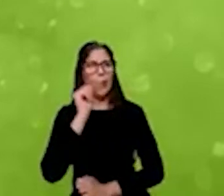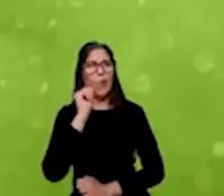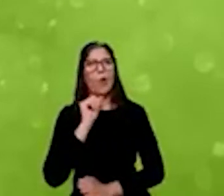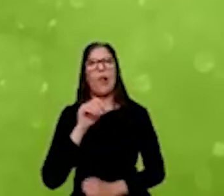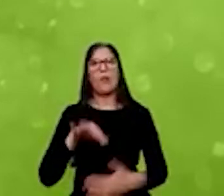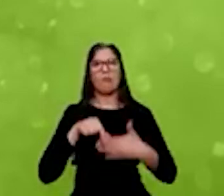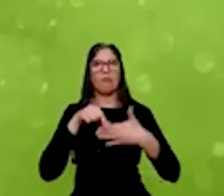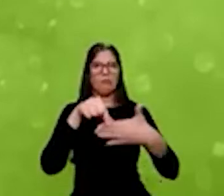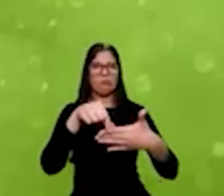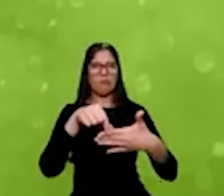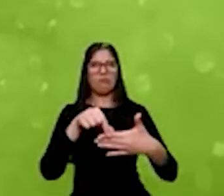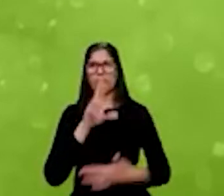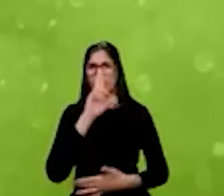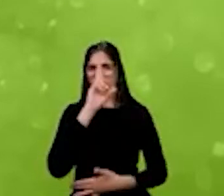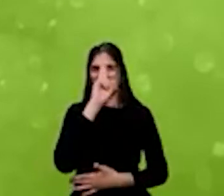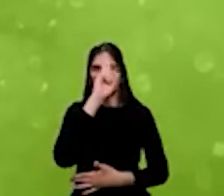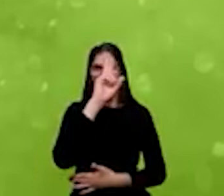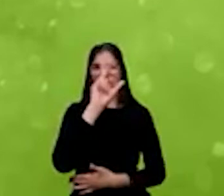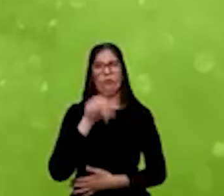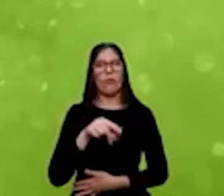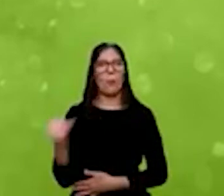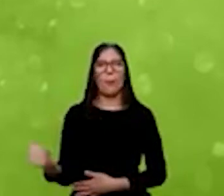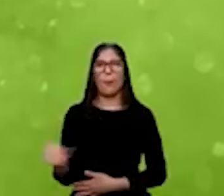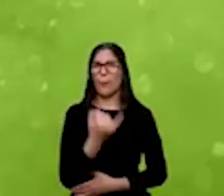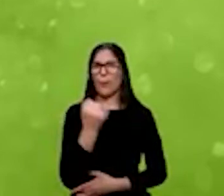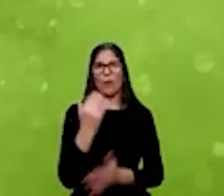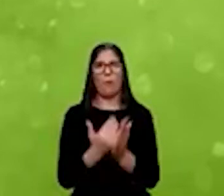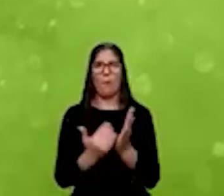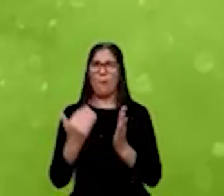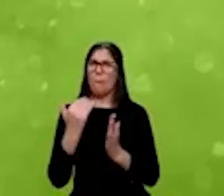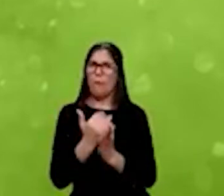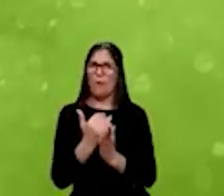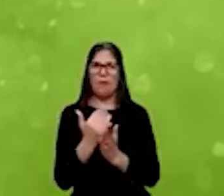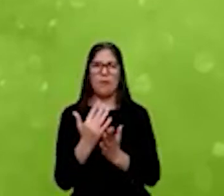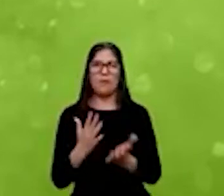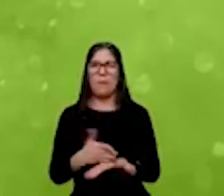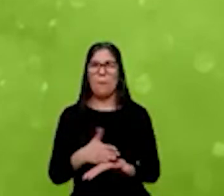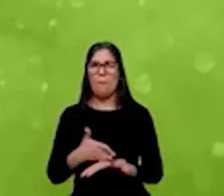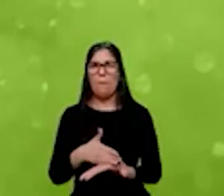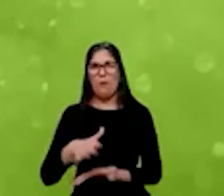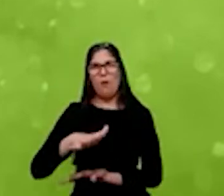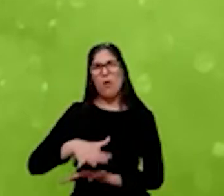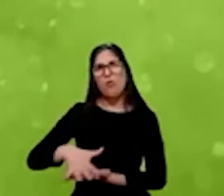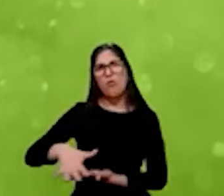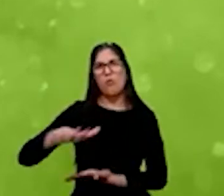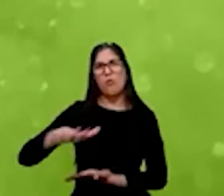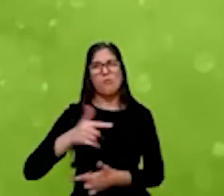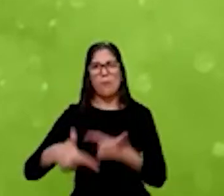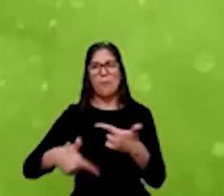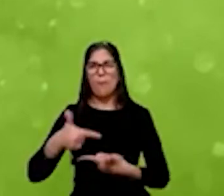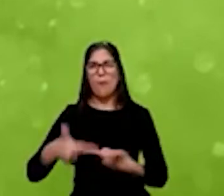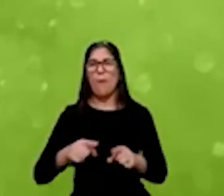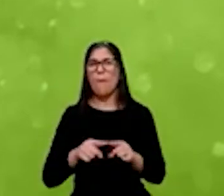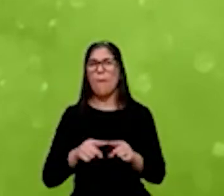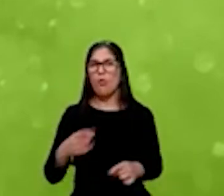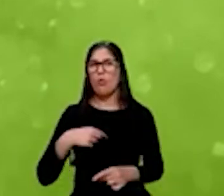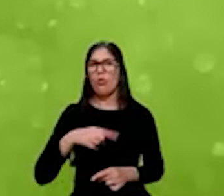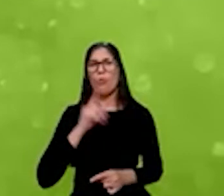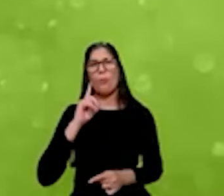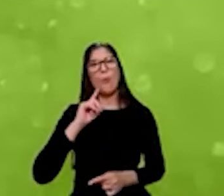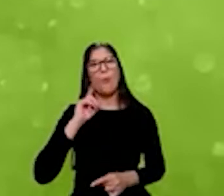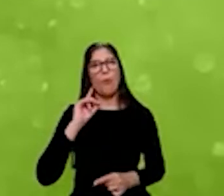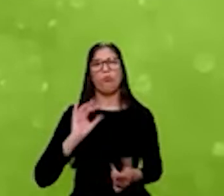das empresas também, isso é acima da média de todo o ecossistema de startups, mas é algo que foi intencionalmente também